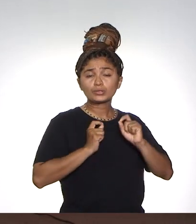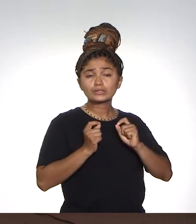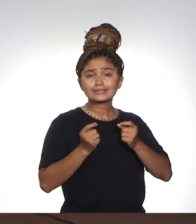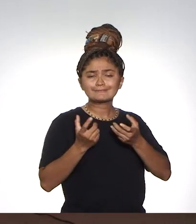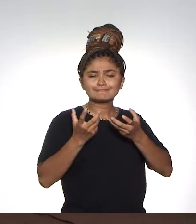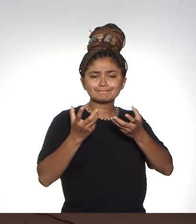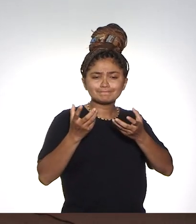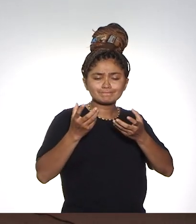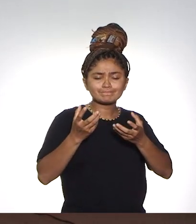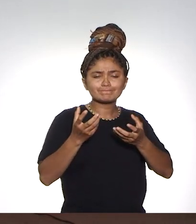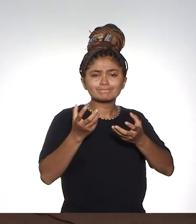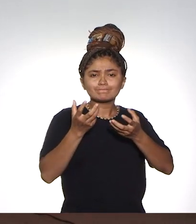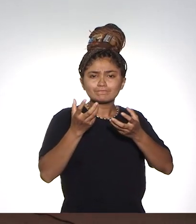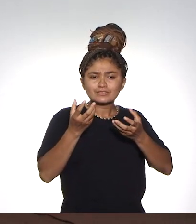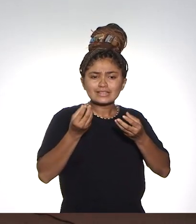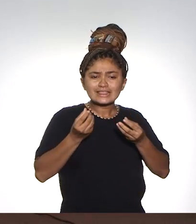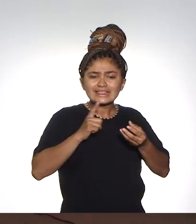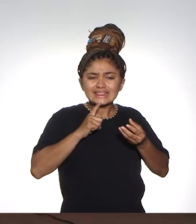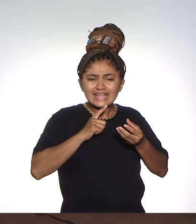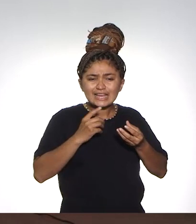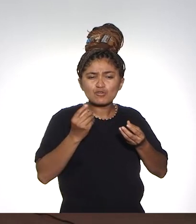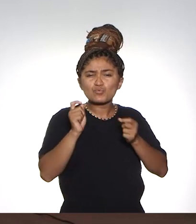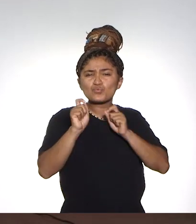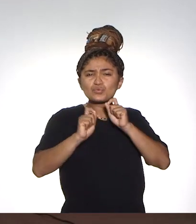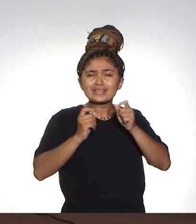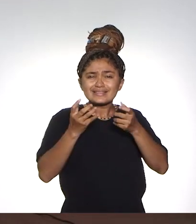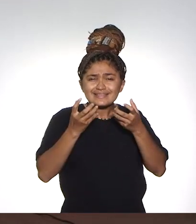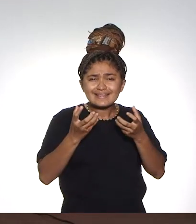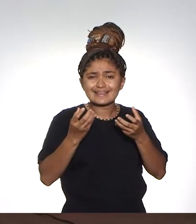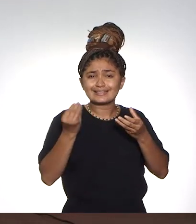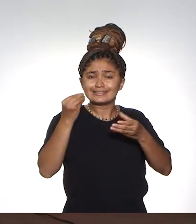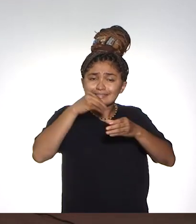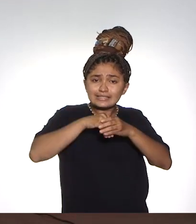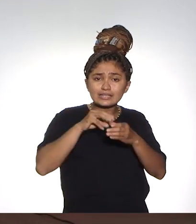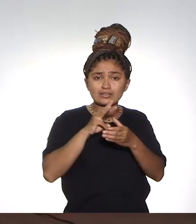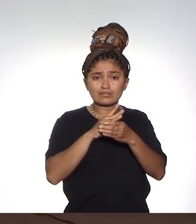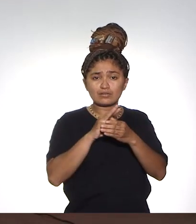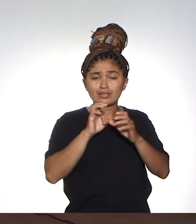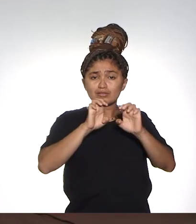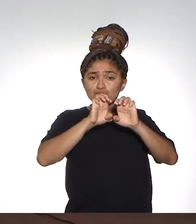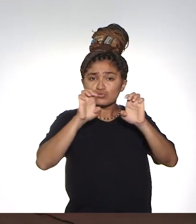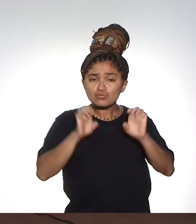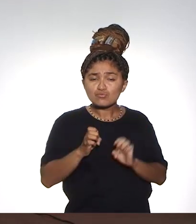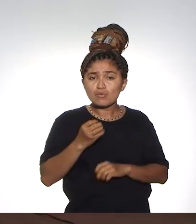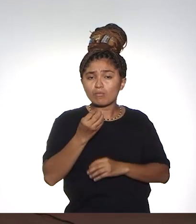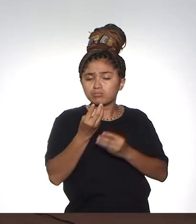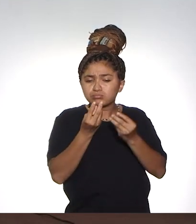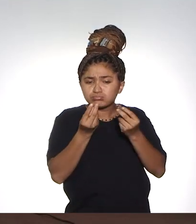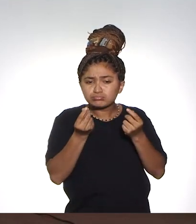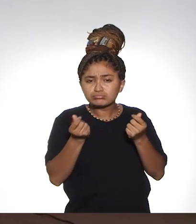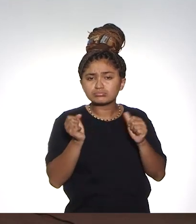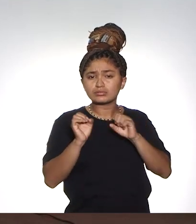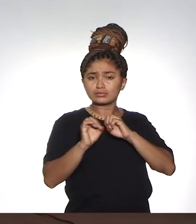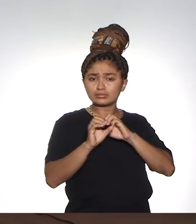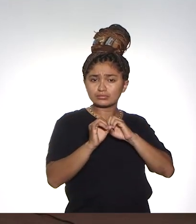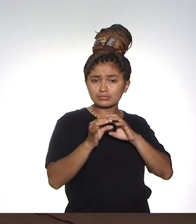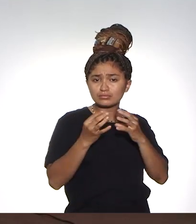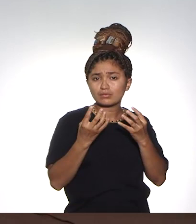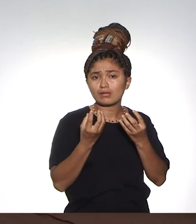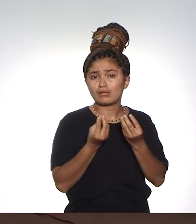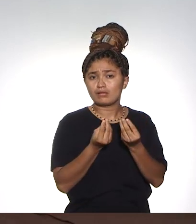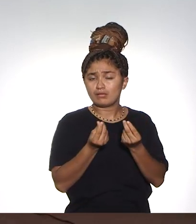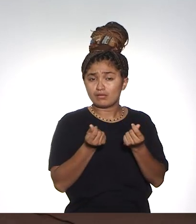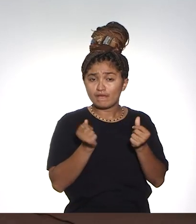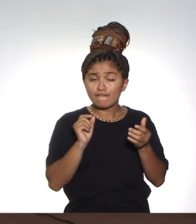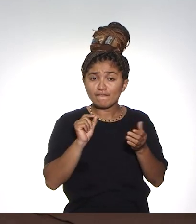receber aquilo que eles esperam da nossa universidade, que é uma estrutura de qualidade, uma educação de